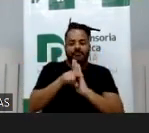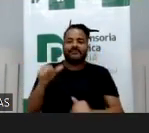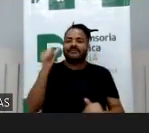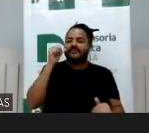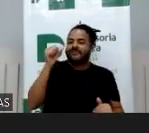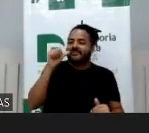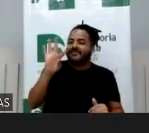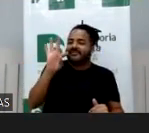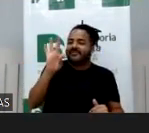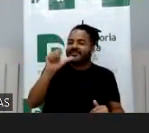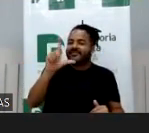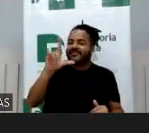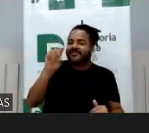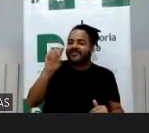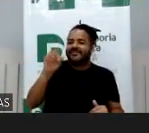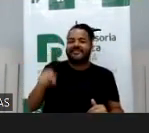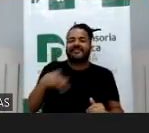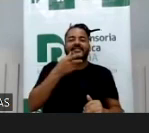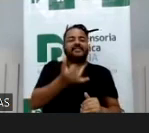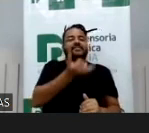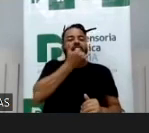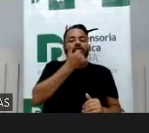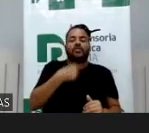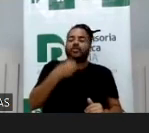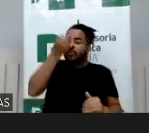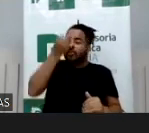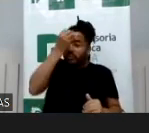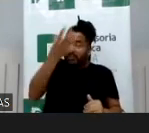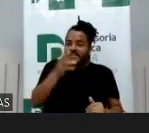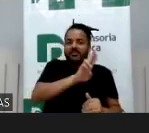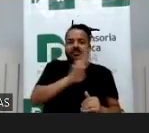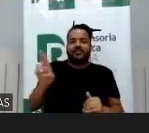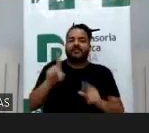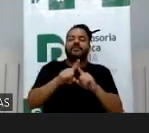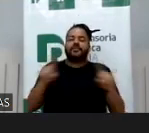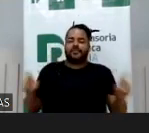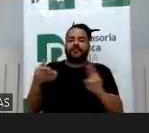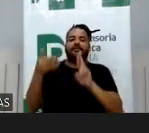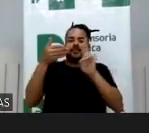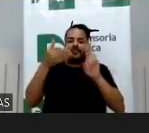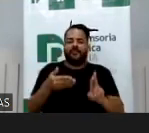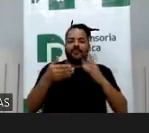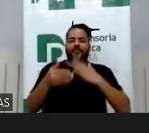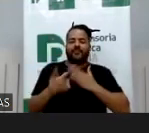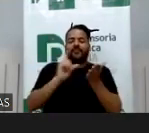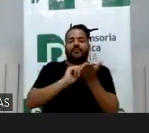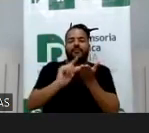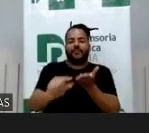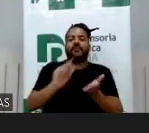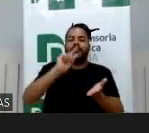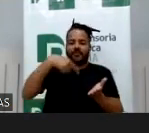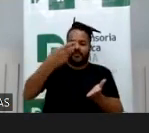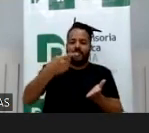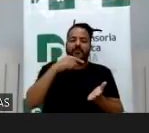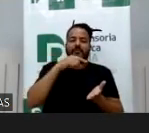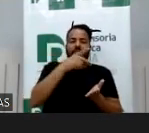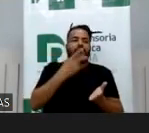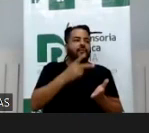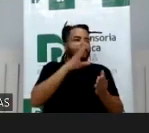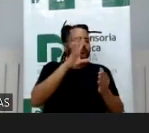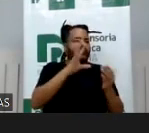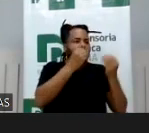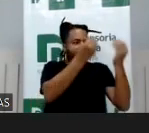participação, Calita, me perdoe, eu não vou me lembrar o nome, mas ela tá referenciada no meu artigo, tá? Depois eu passo para as